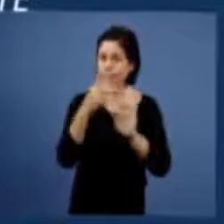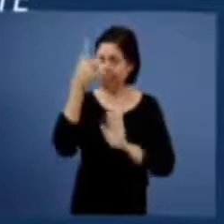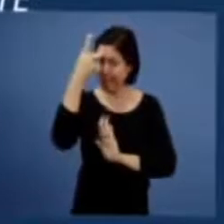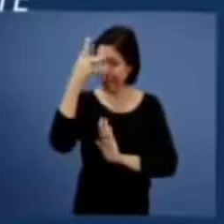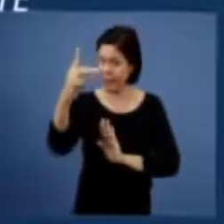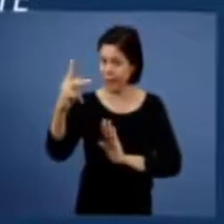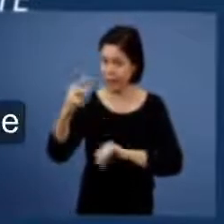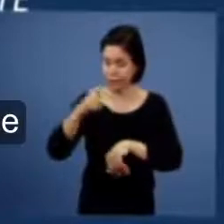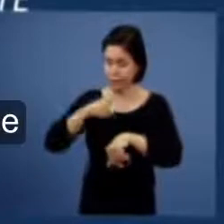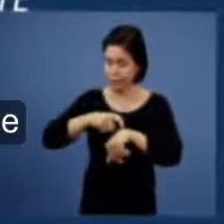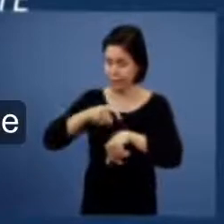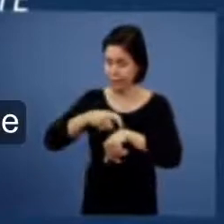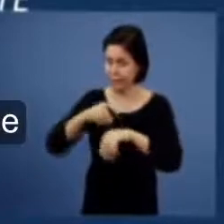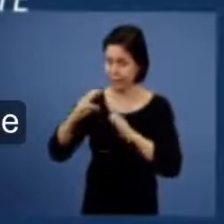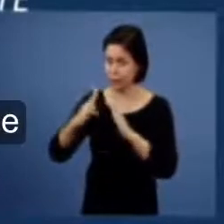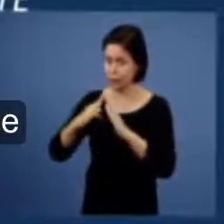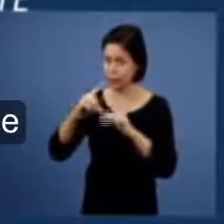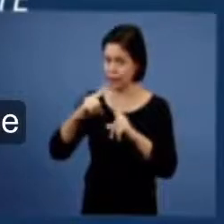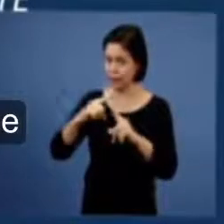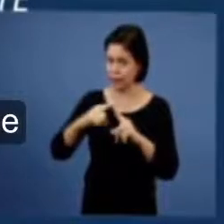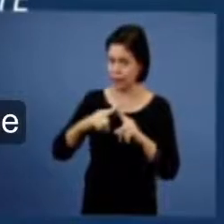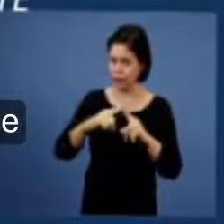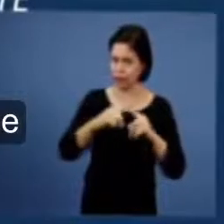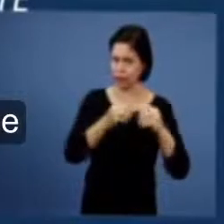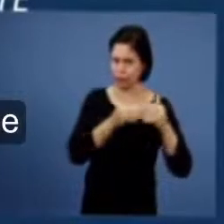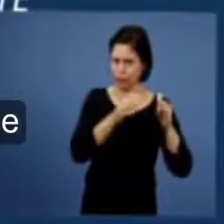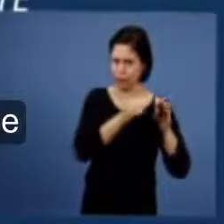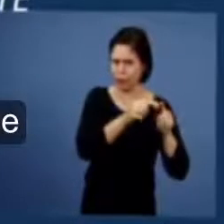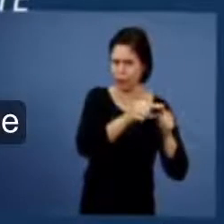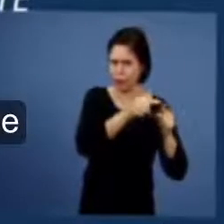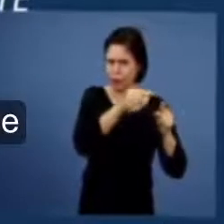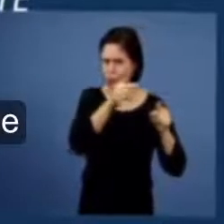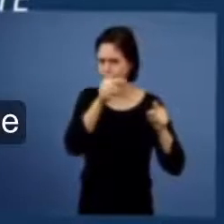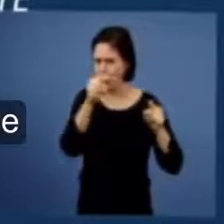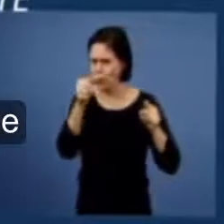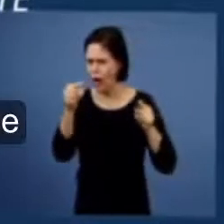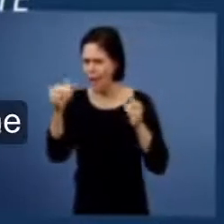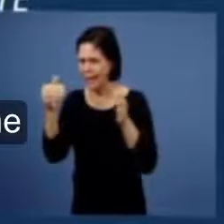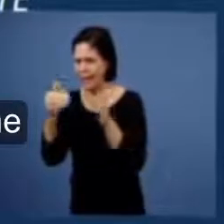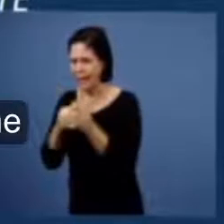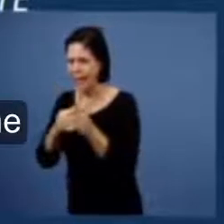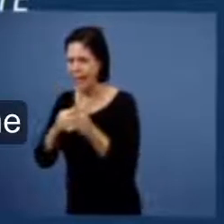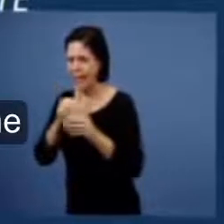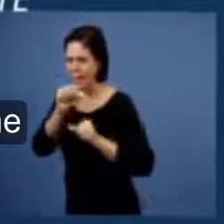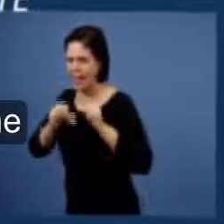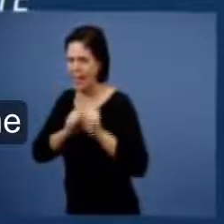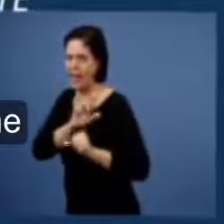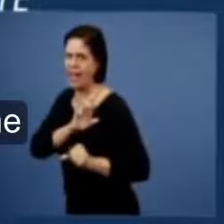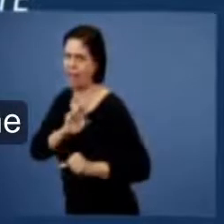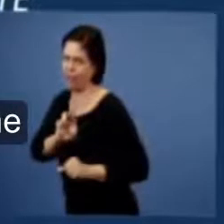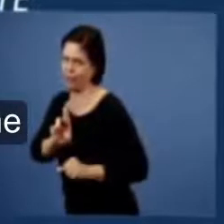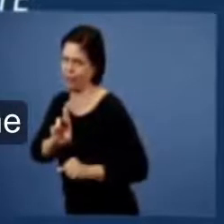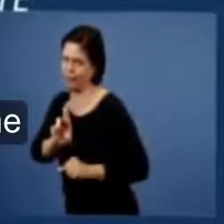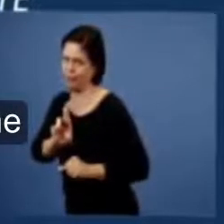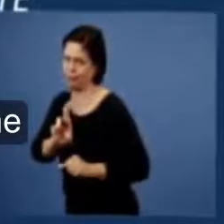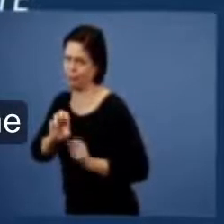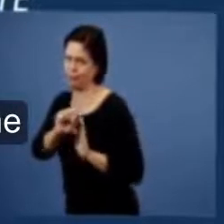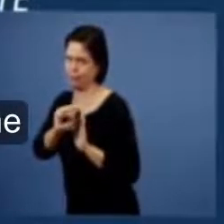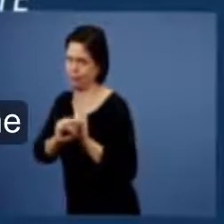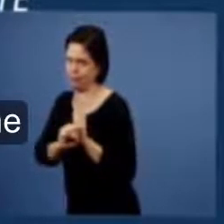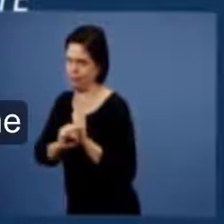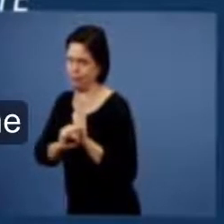que se estendeu até a reforma observação a resposta deve estar em paralelo, com a